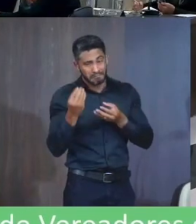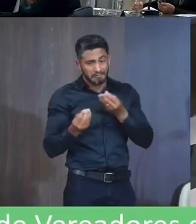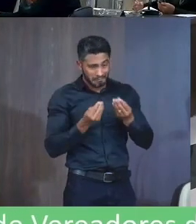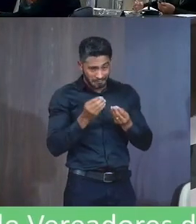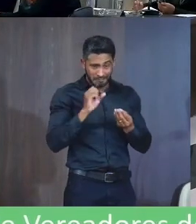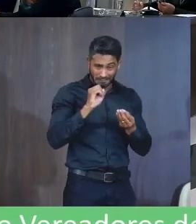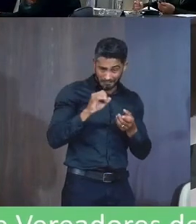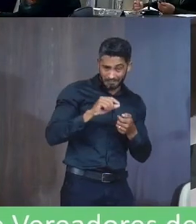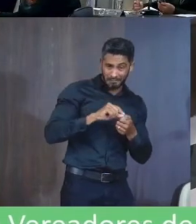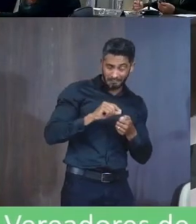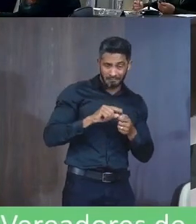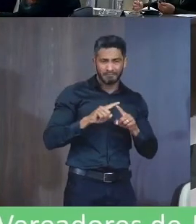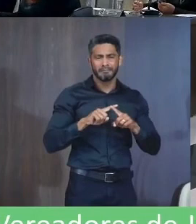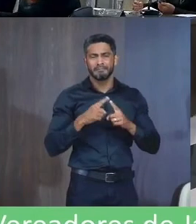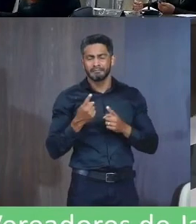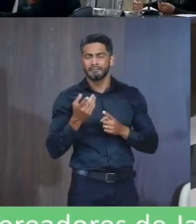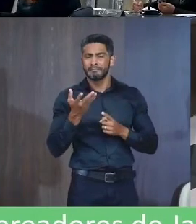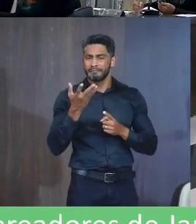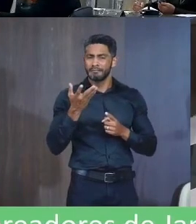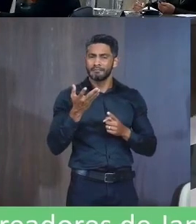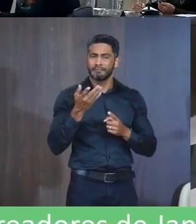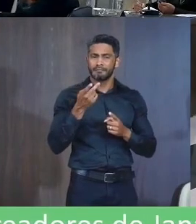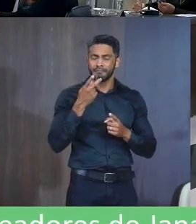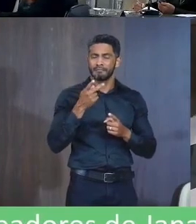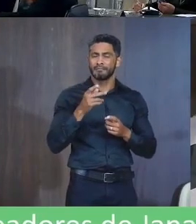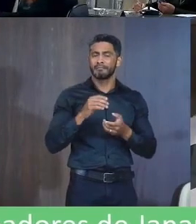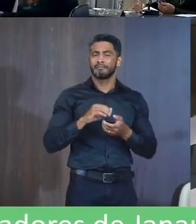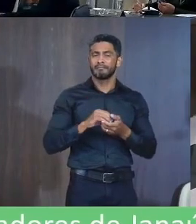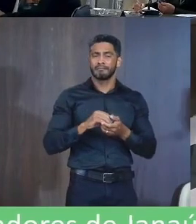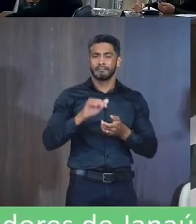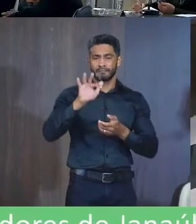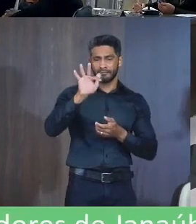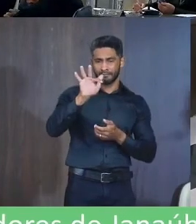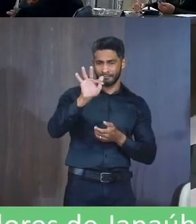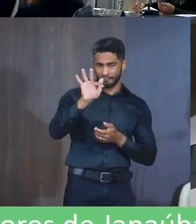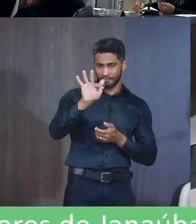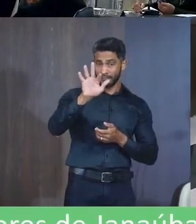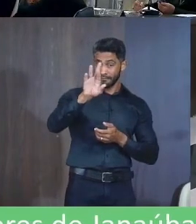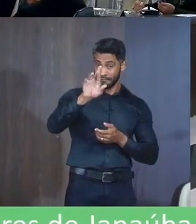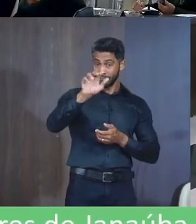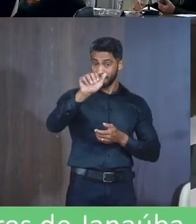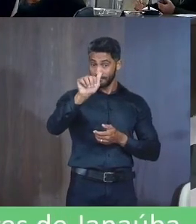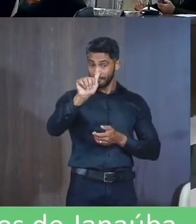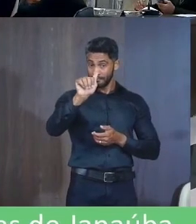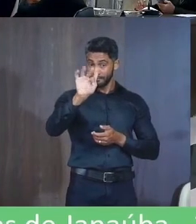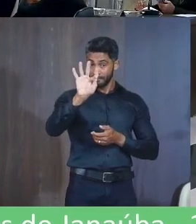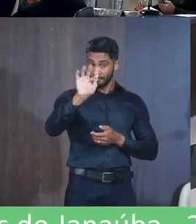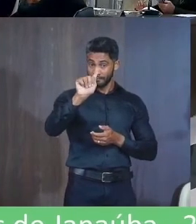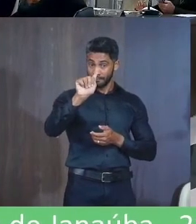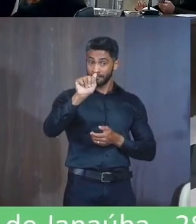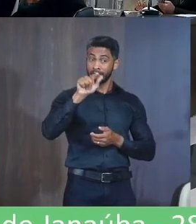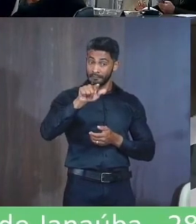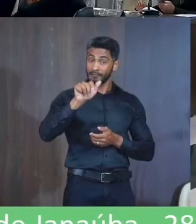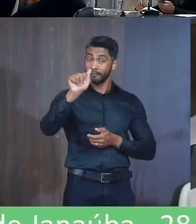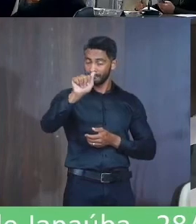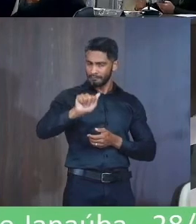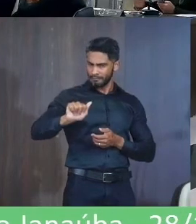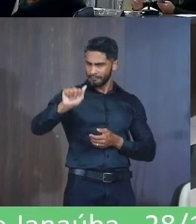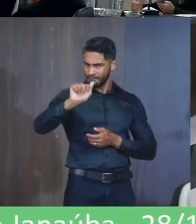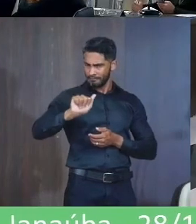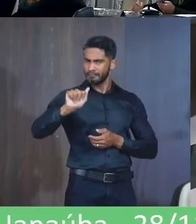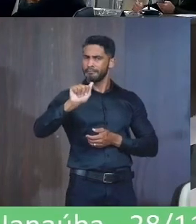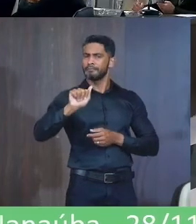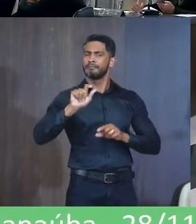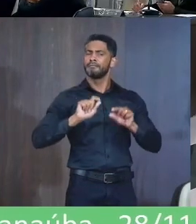fez Destinou Mas eu quero citar Aqui a Rafá A Rafá Que é uma Entidade Uma associação Que